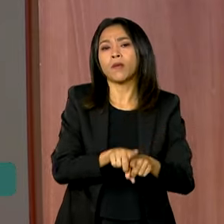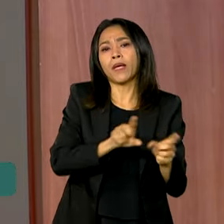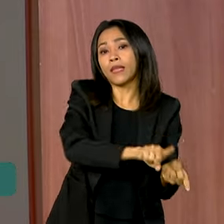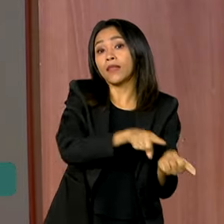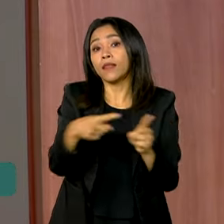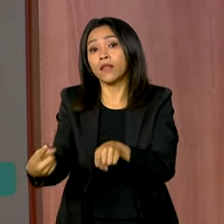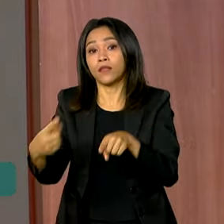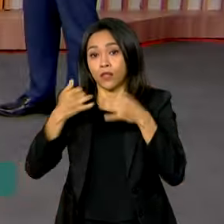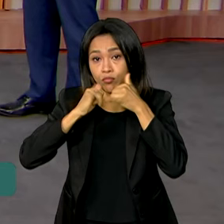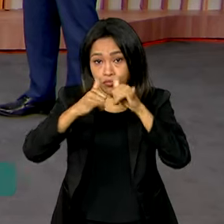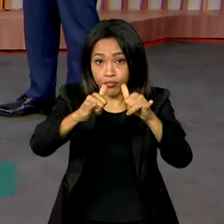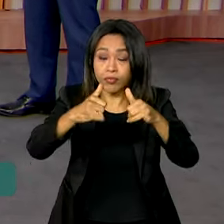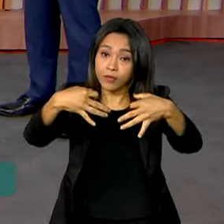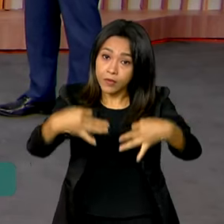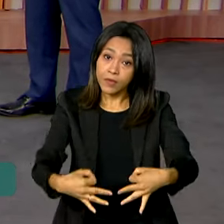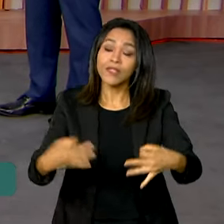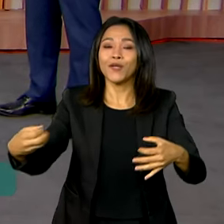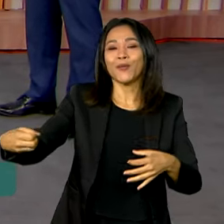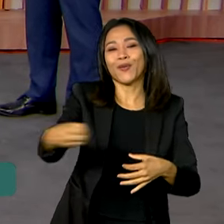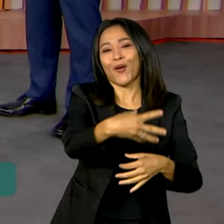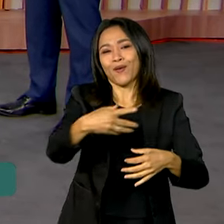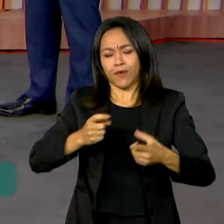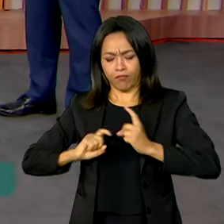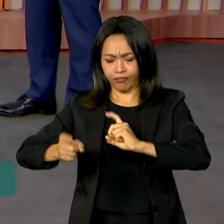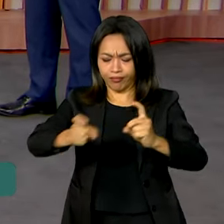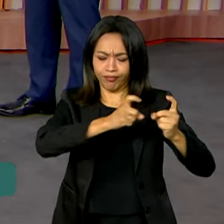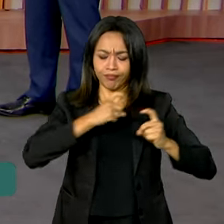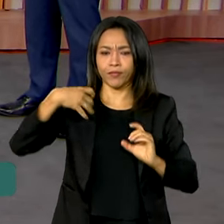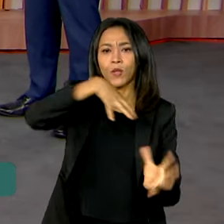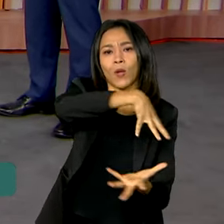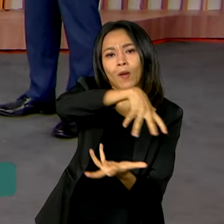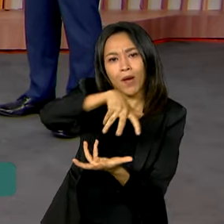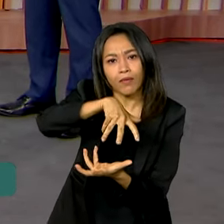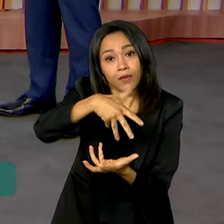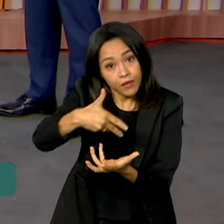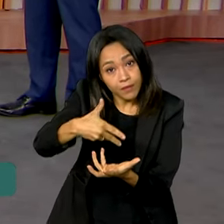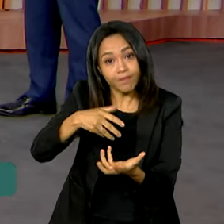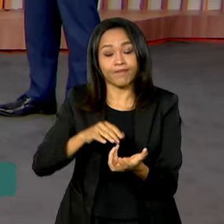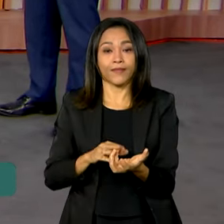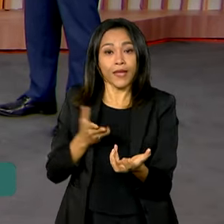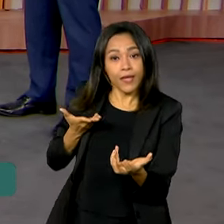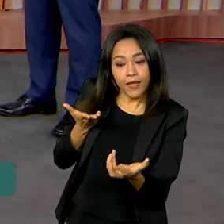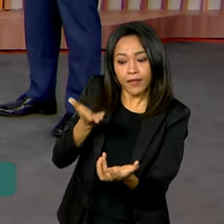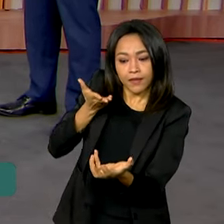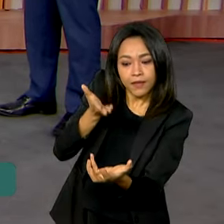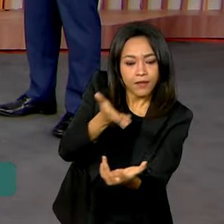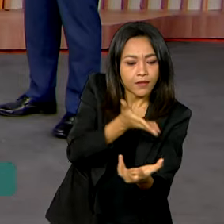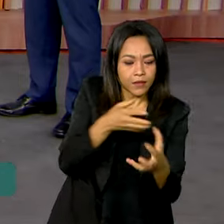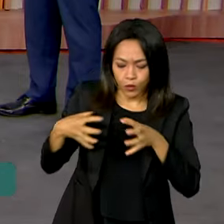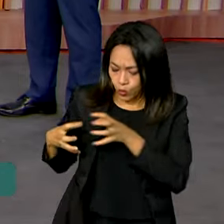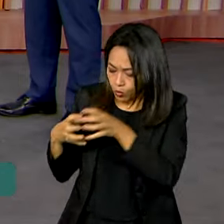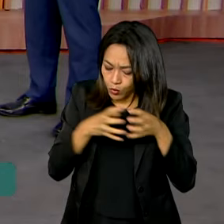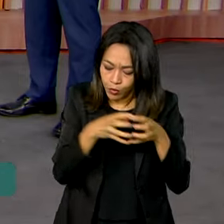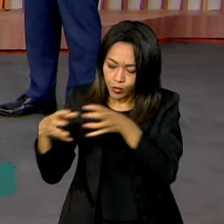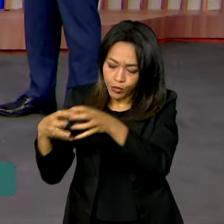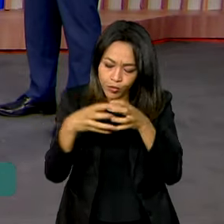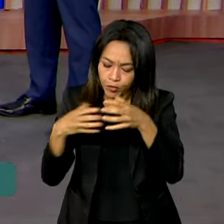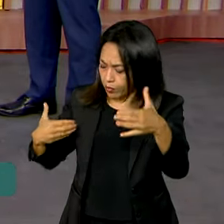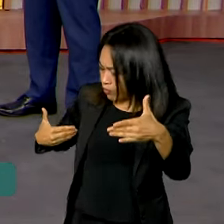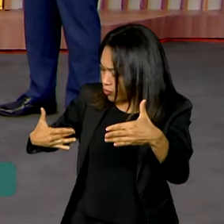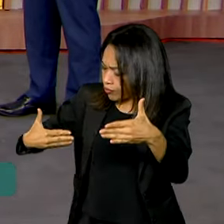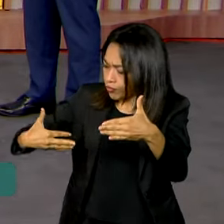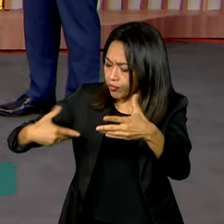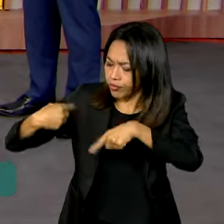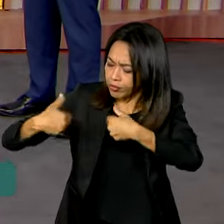energética justa e a nova governança global. Então, esses grupos trabalharam durante o ano inteiro sobre esse